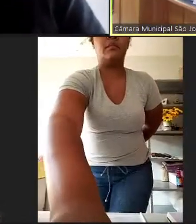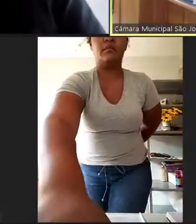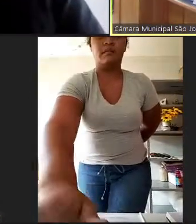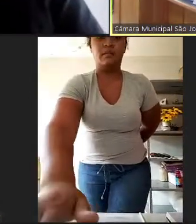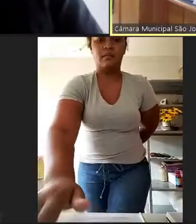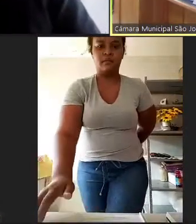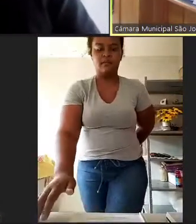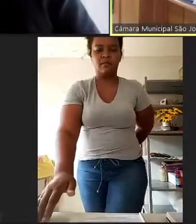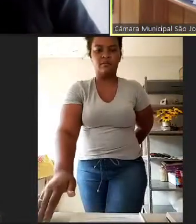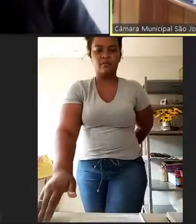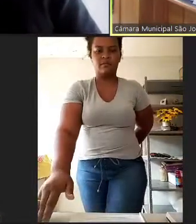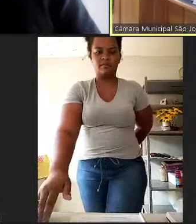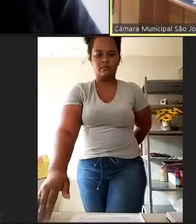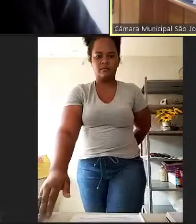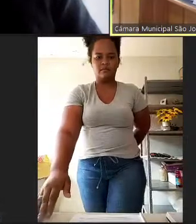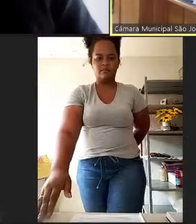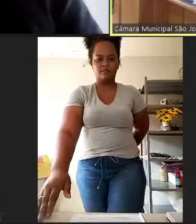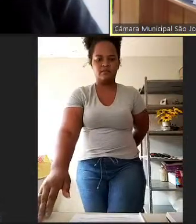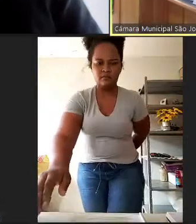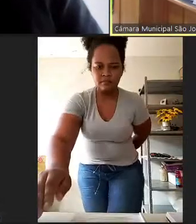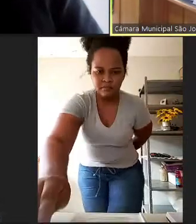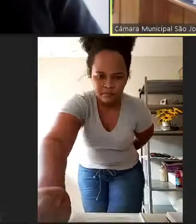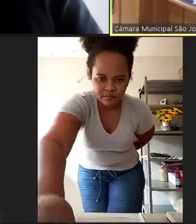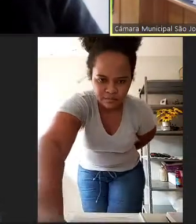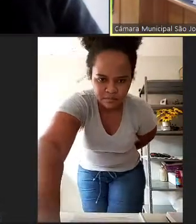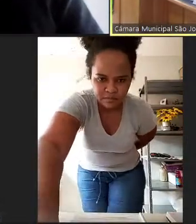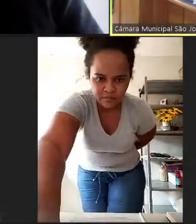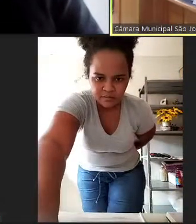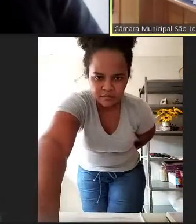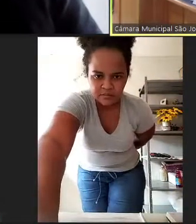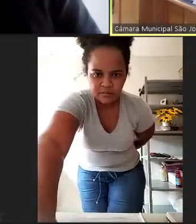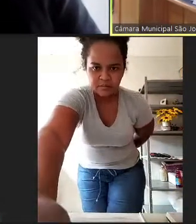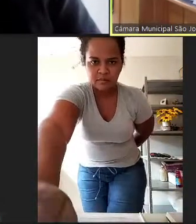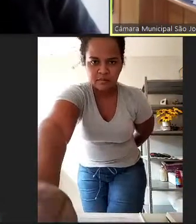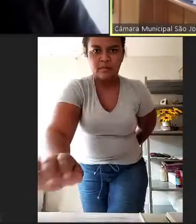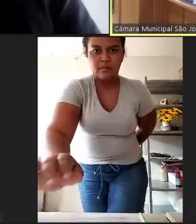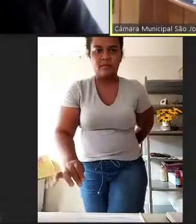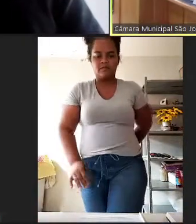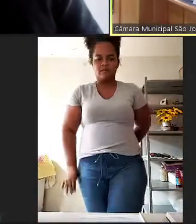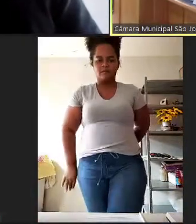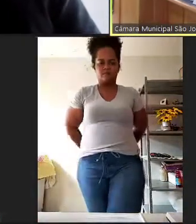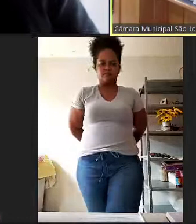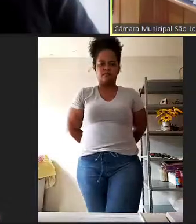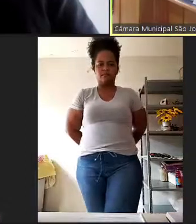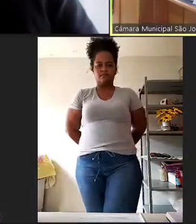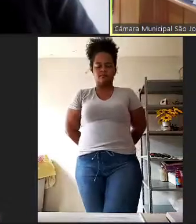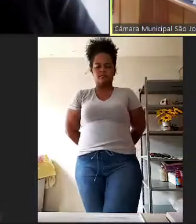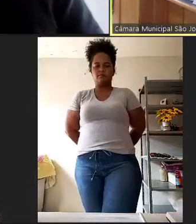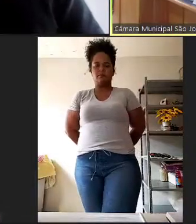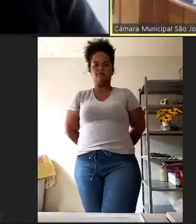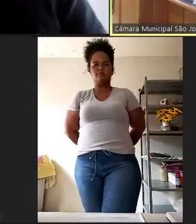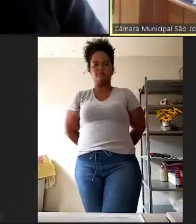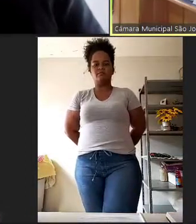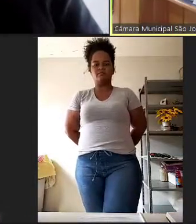o rio também se esclarece o vestido peito de amor e sonho de ternura